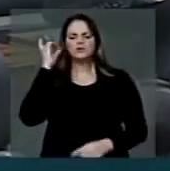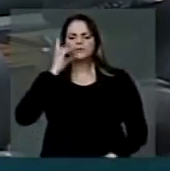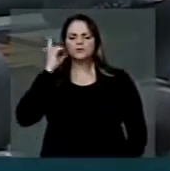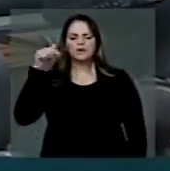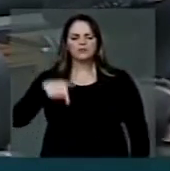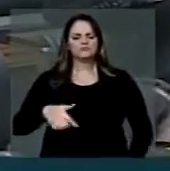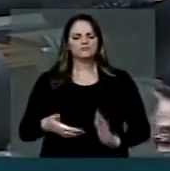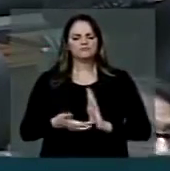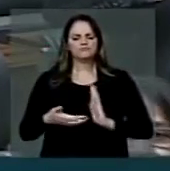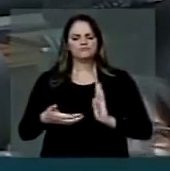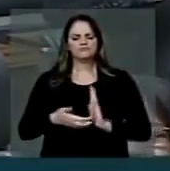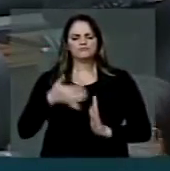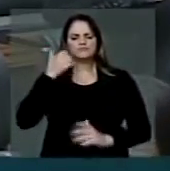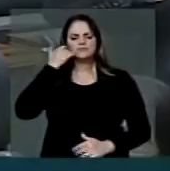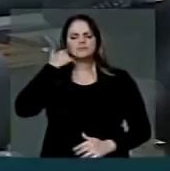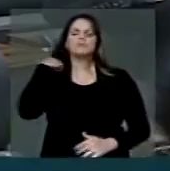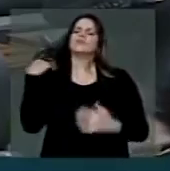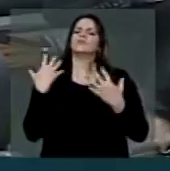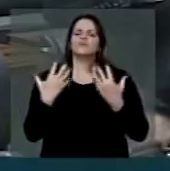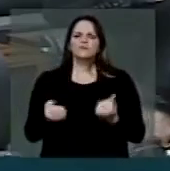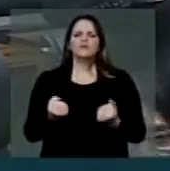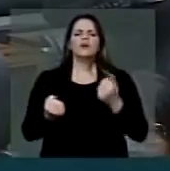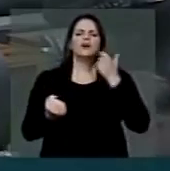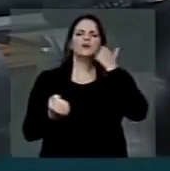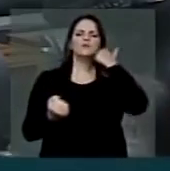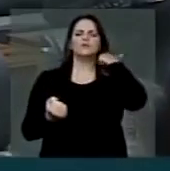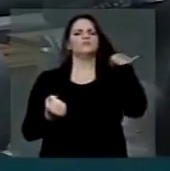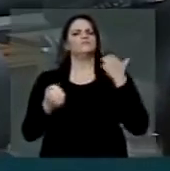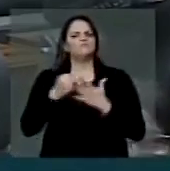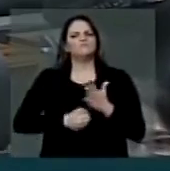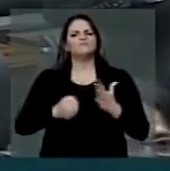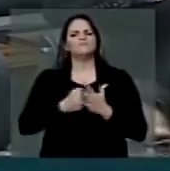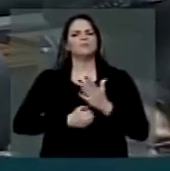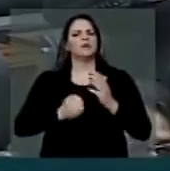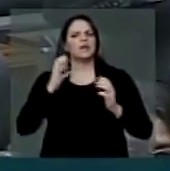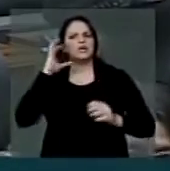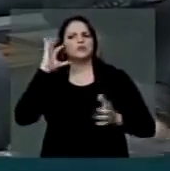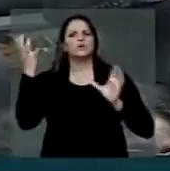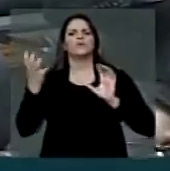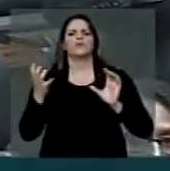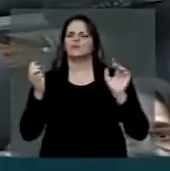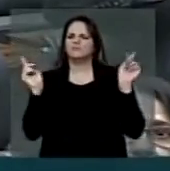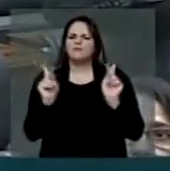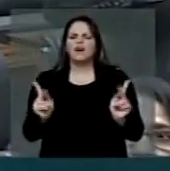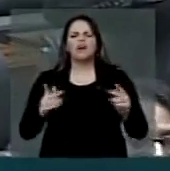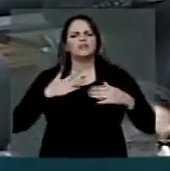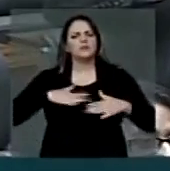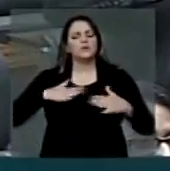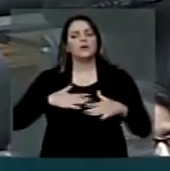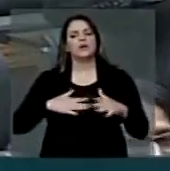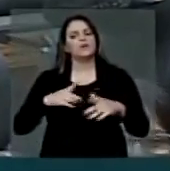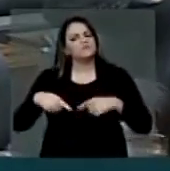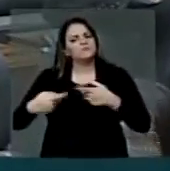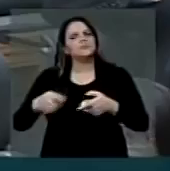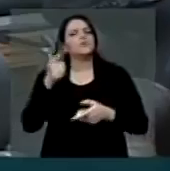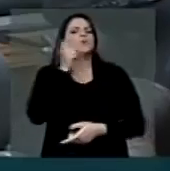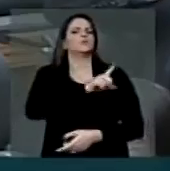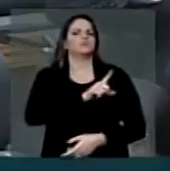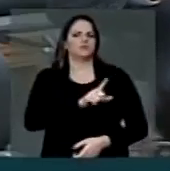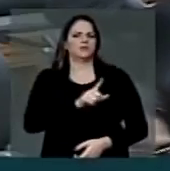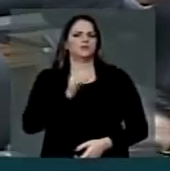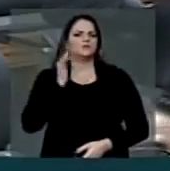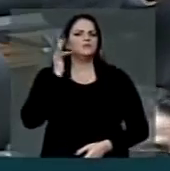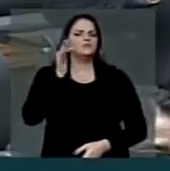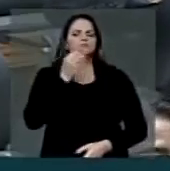dessa Casa para que a gente possa ter uma solução pacífica e um desdobramento adequado. Mas o